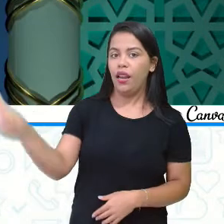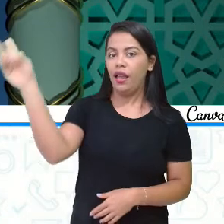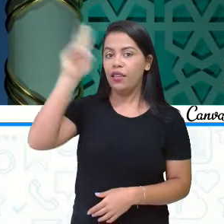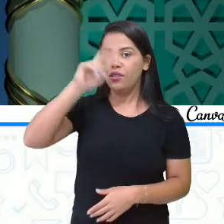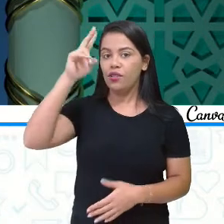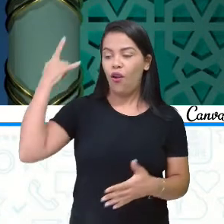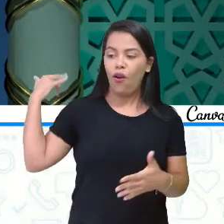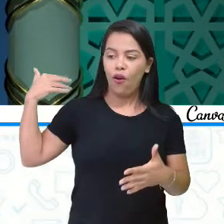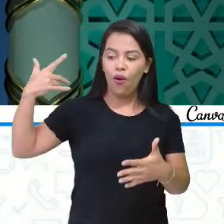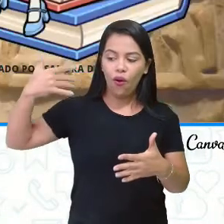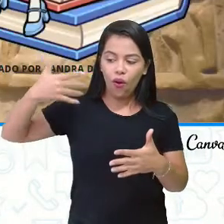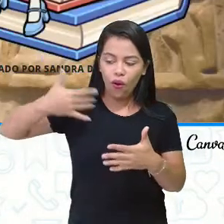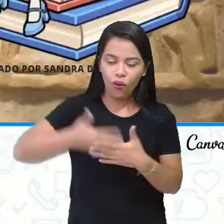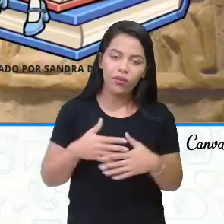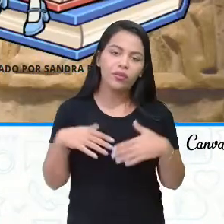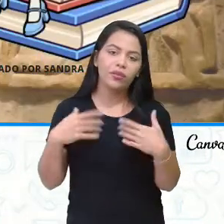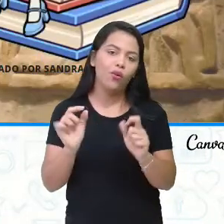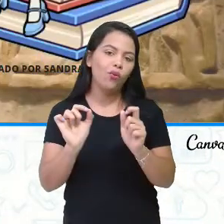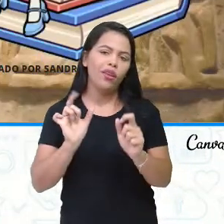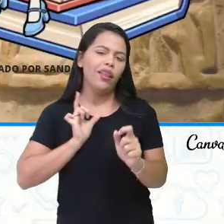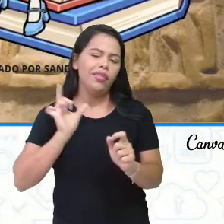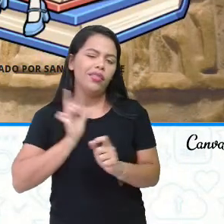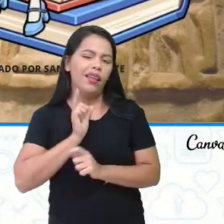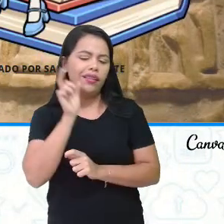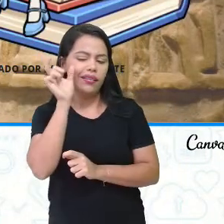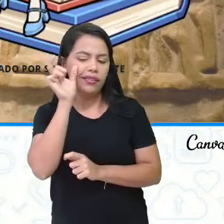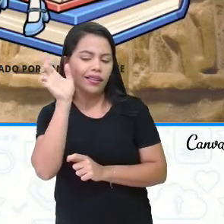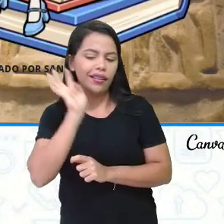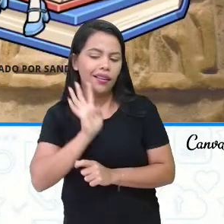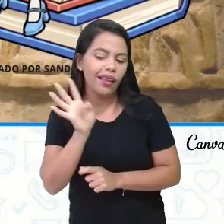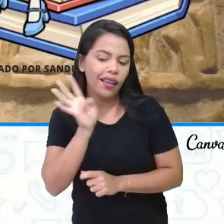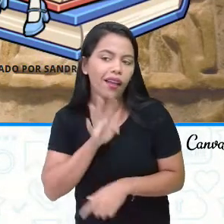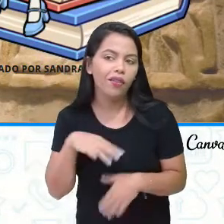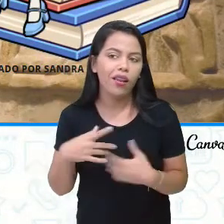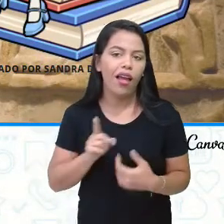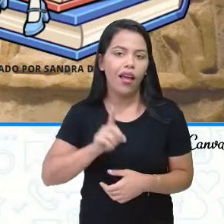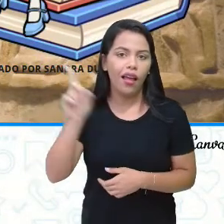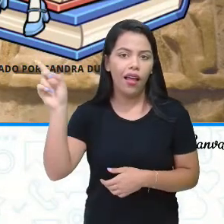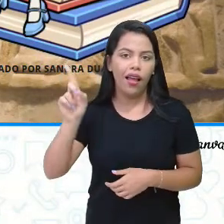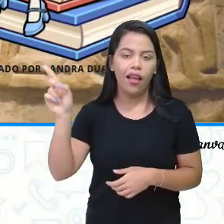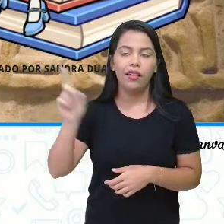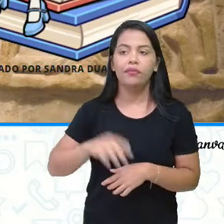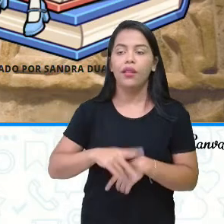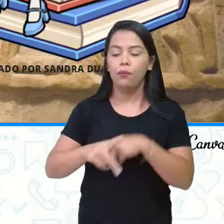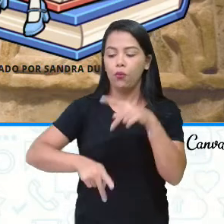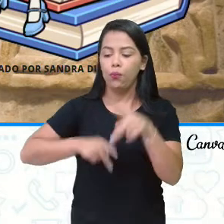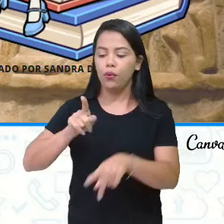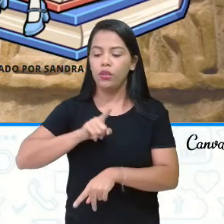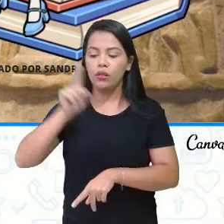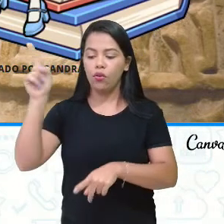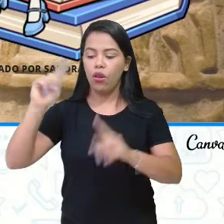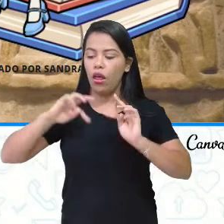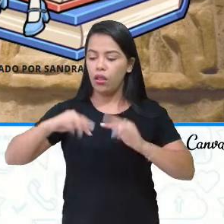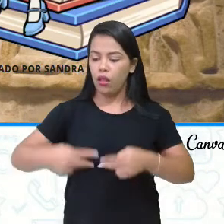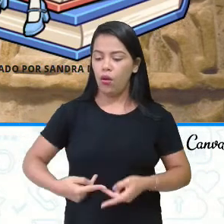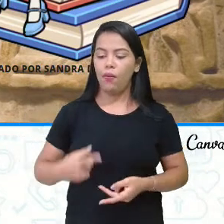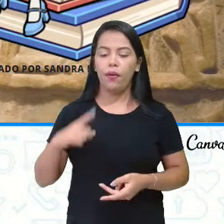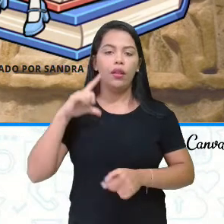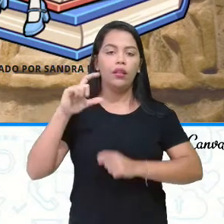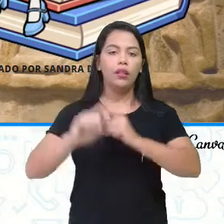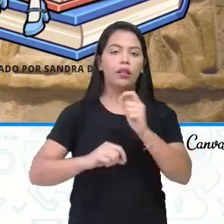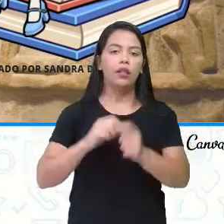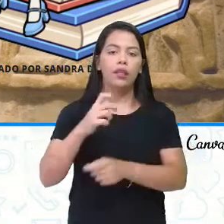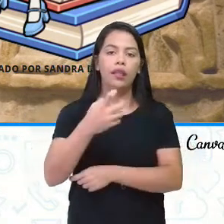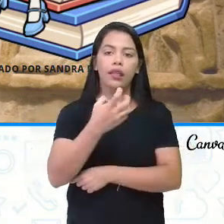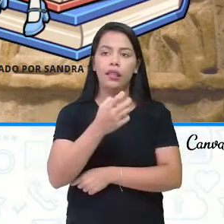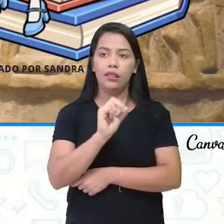sobre a história do Catar. O será que ele tem de legal? Ó, todo o povo de lá, habitação humana, remonta a 50